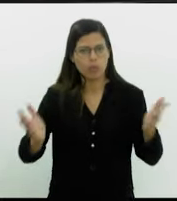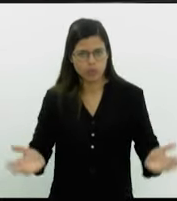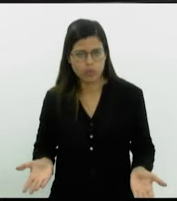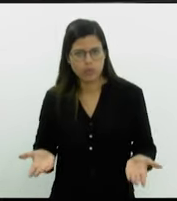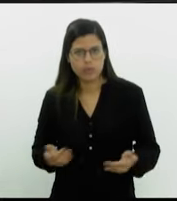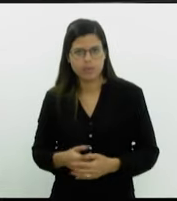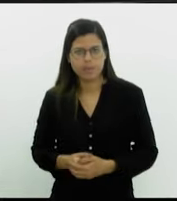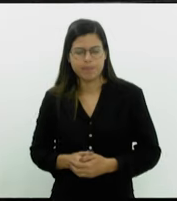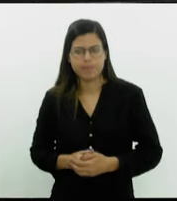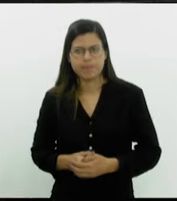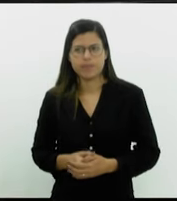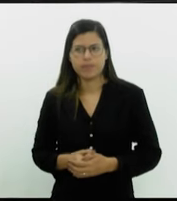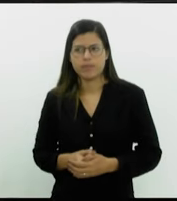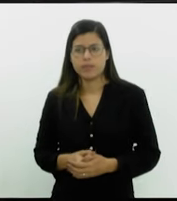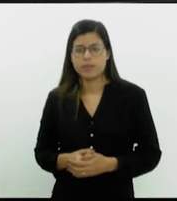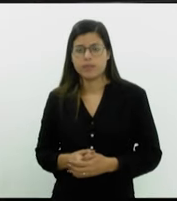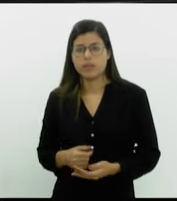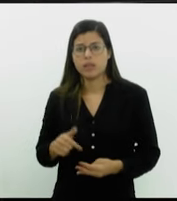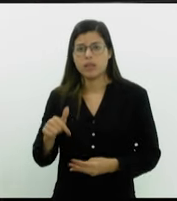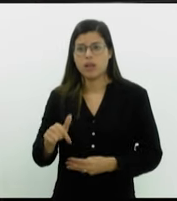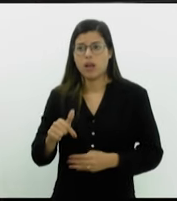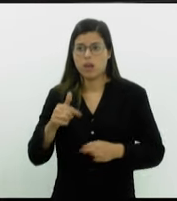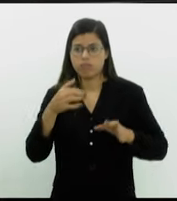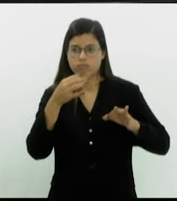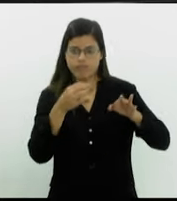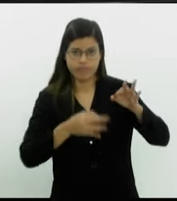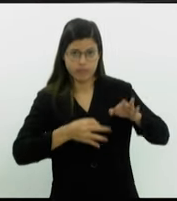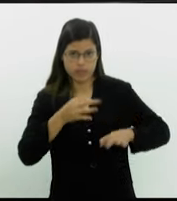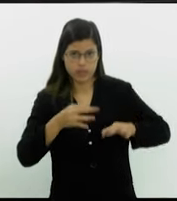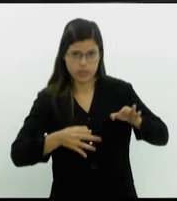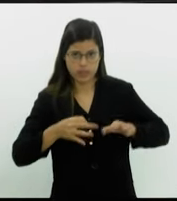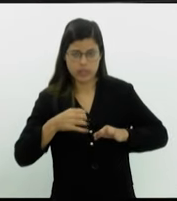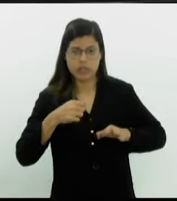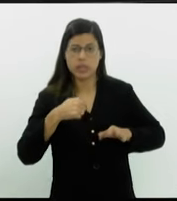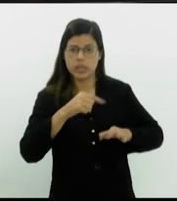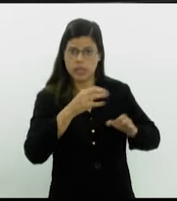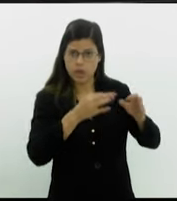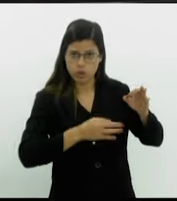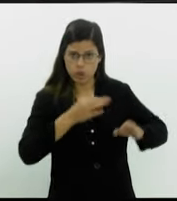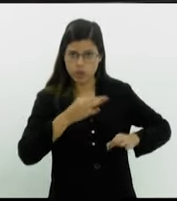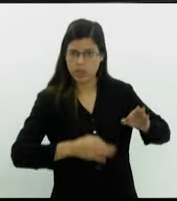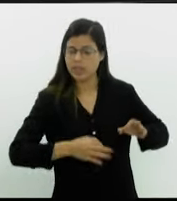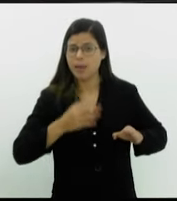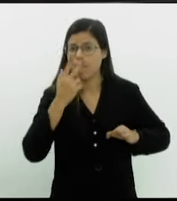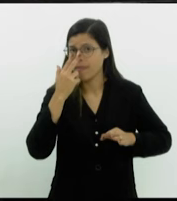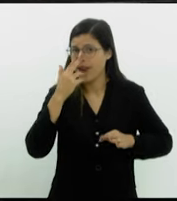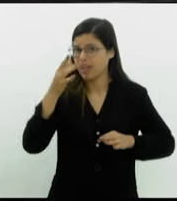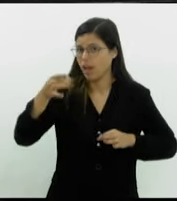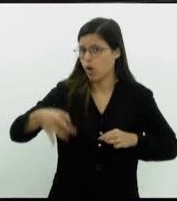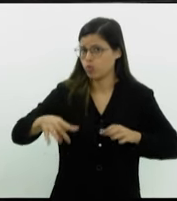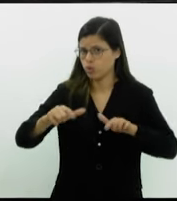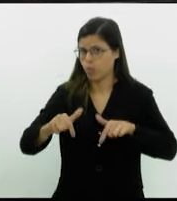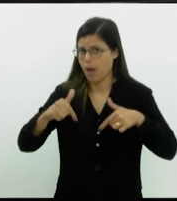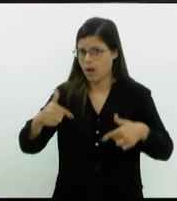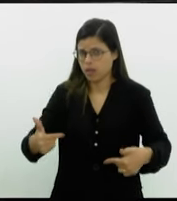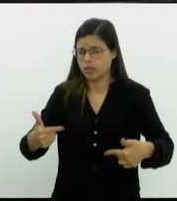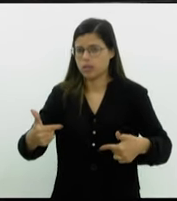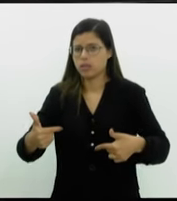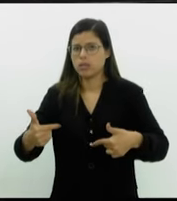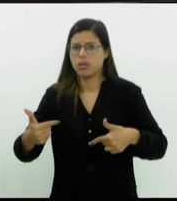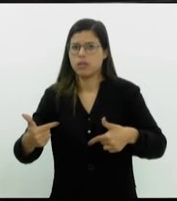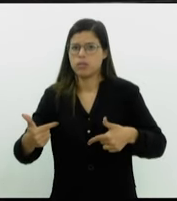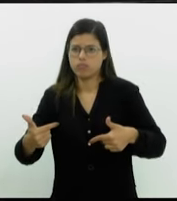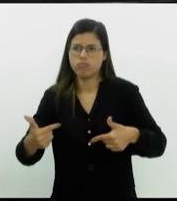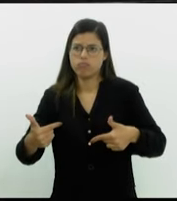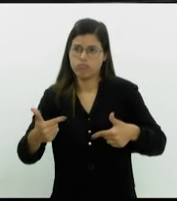E essa ida à justiça mostra que é o último ato de uma peça